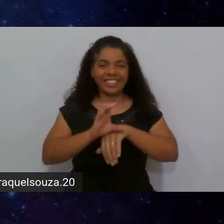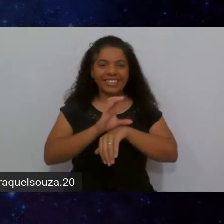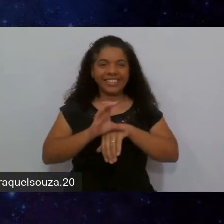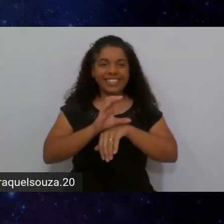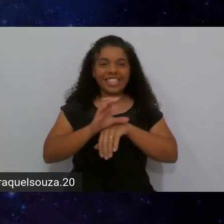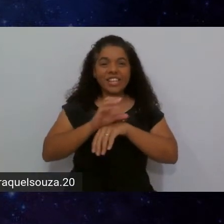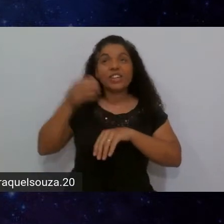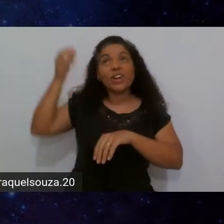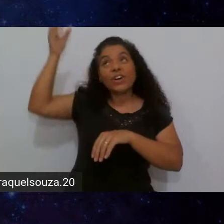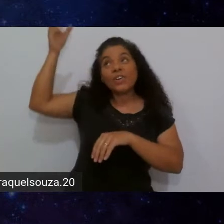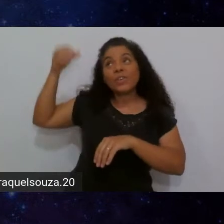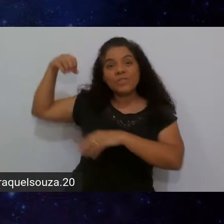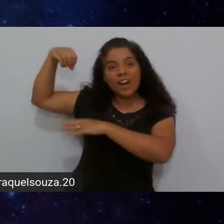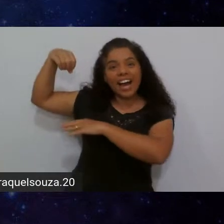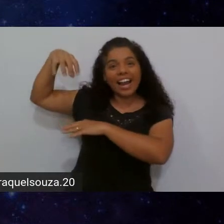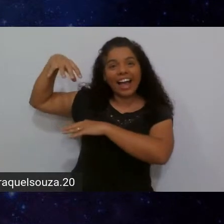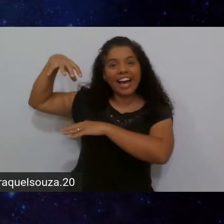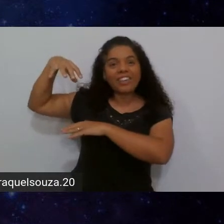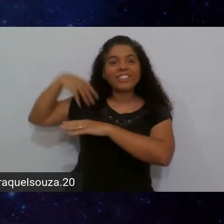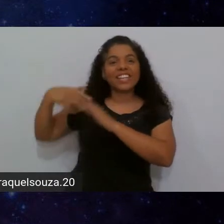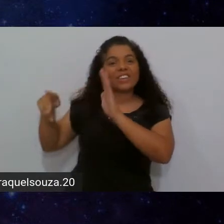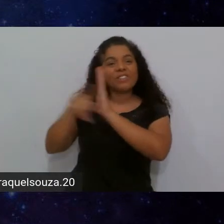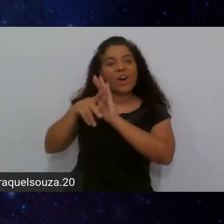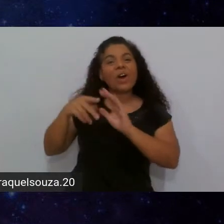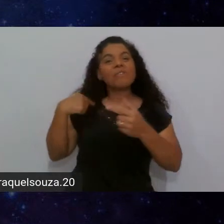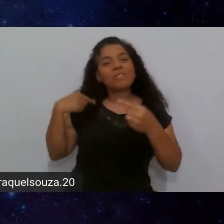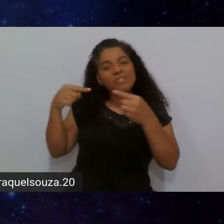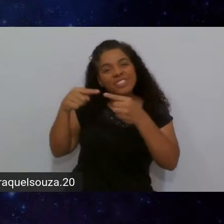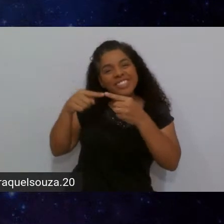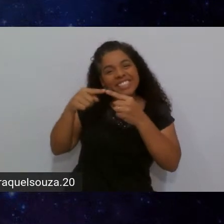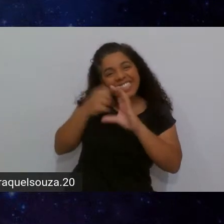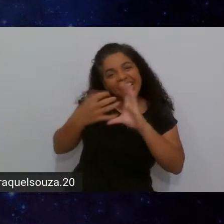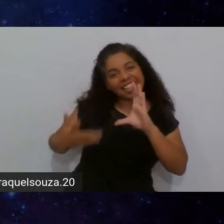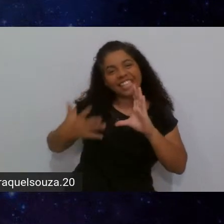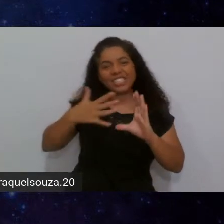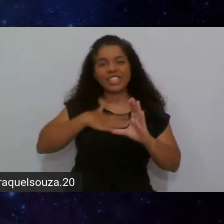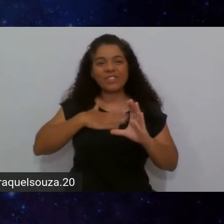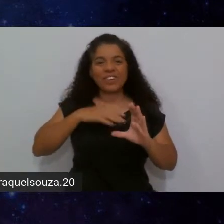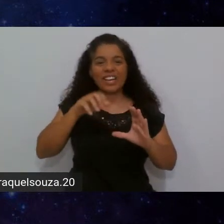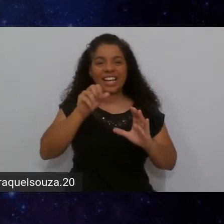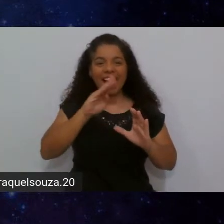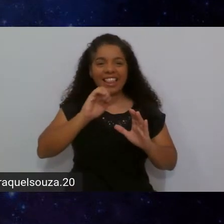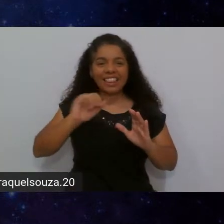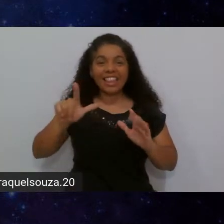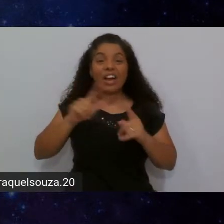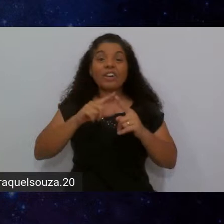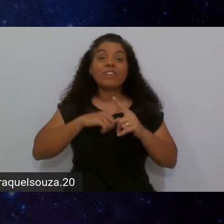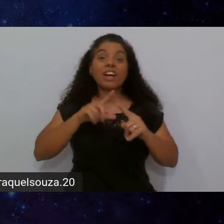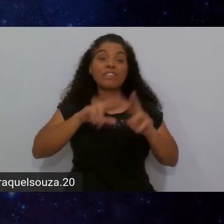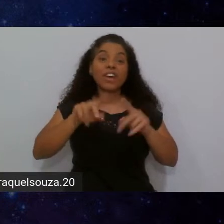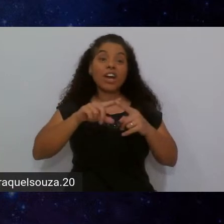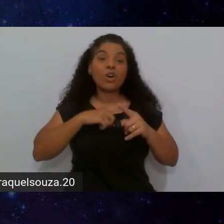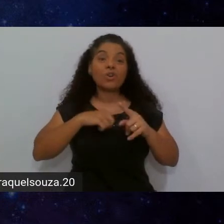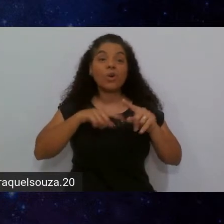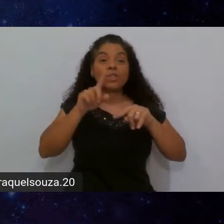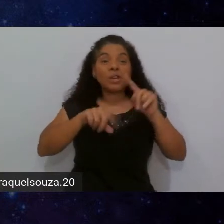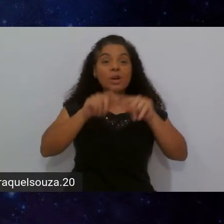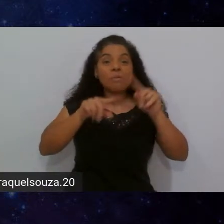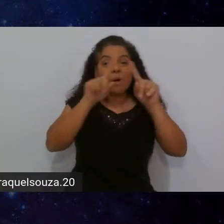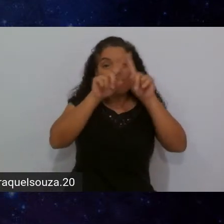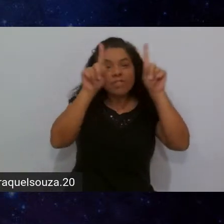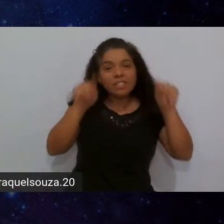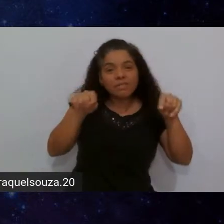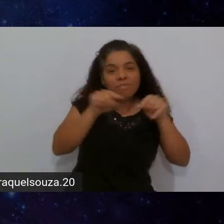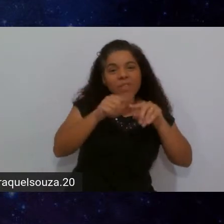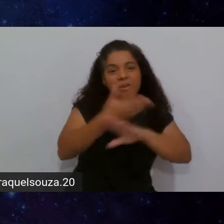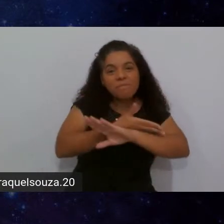característica aqui do meu canal, e vocês também vão ver alguns módulos brancos de madeira, um